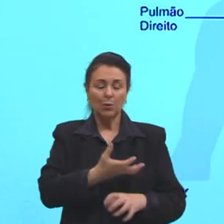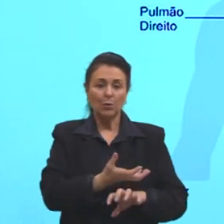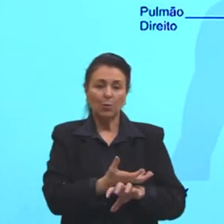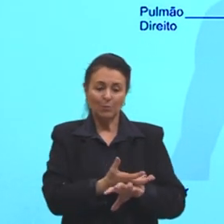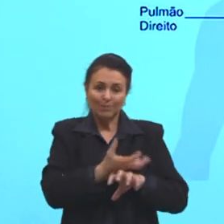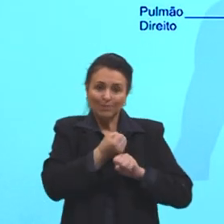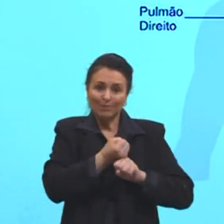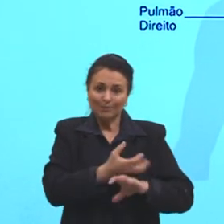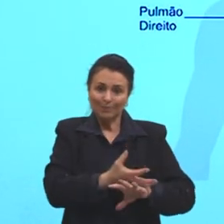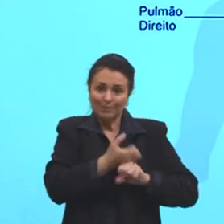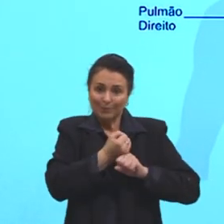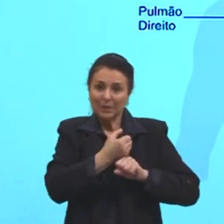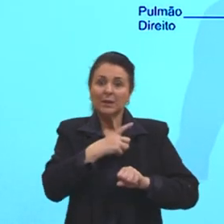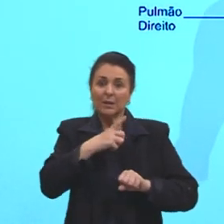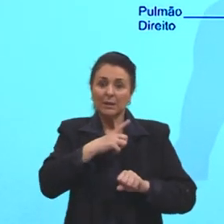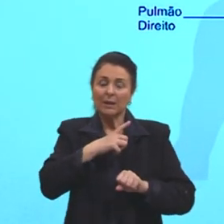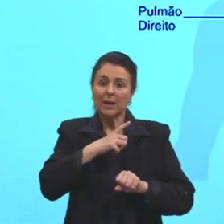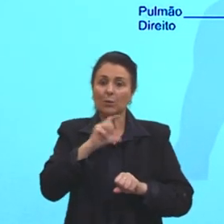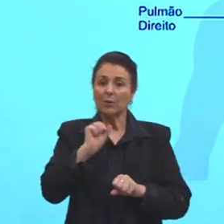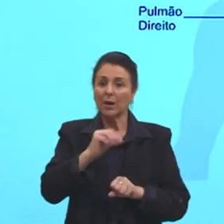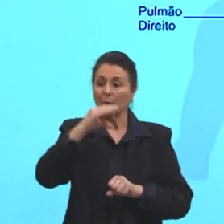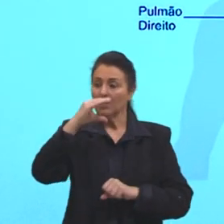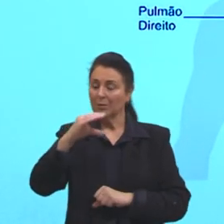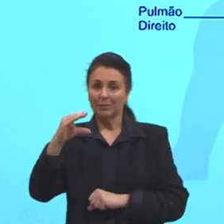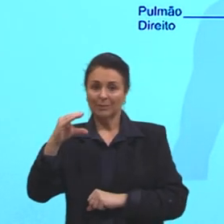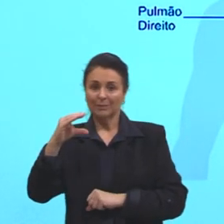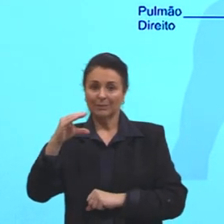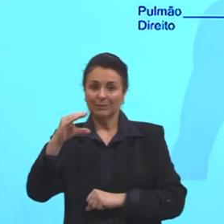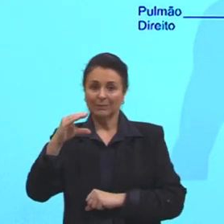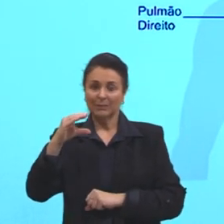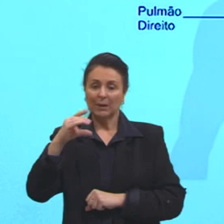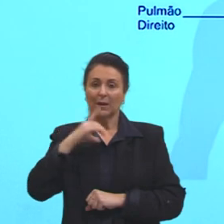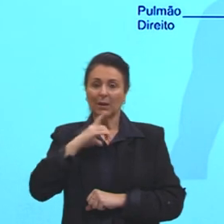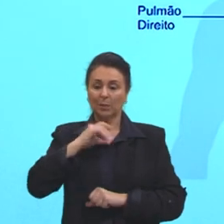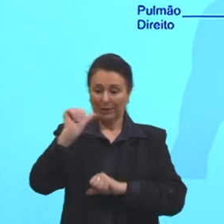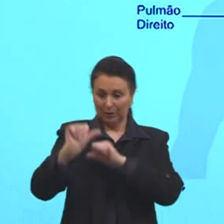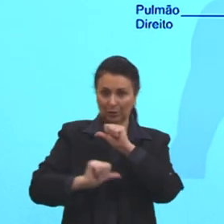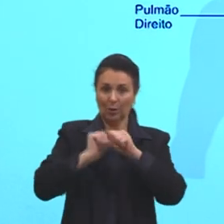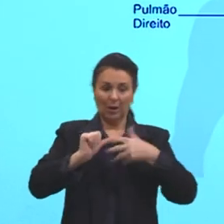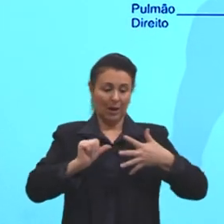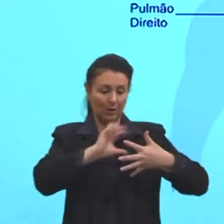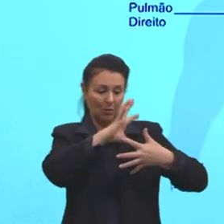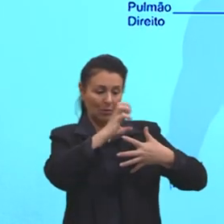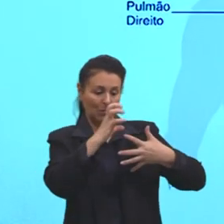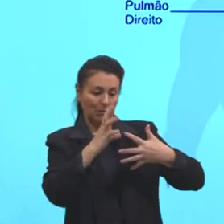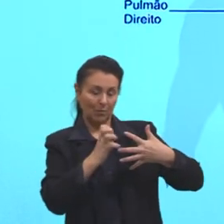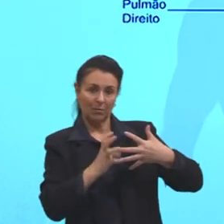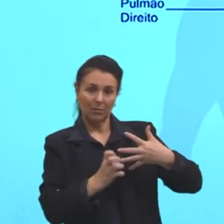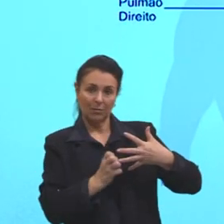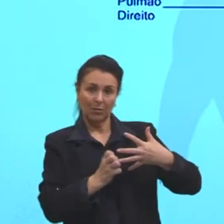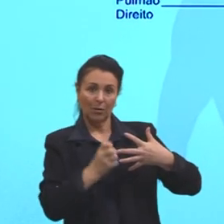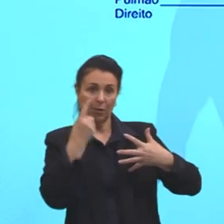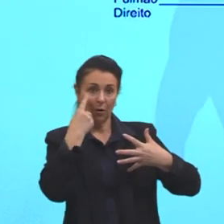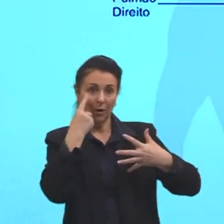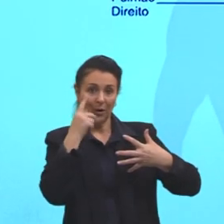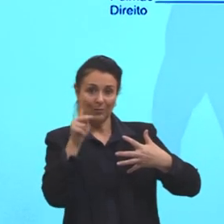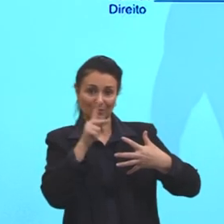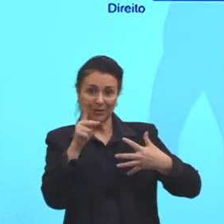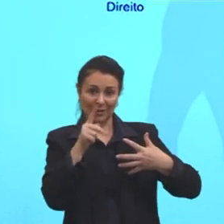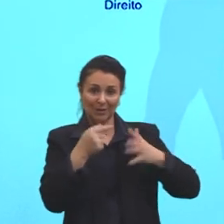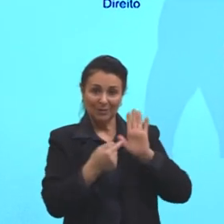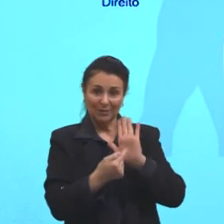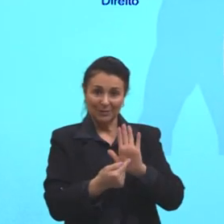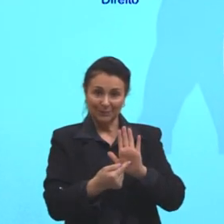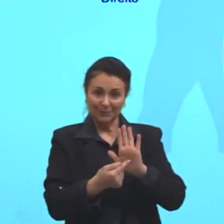carbônico. Tá? Então, aqui nos alvéolos é realizada a troca. Aqui, os alvéolos aumentados, ó. Então,